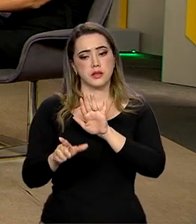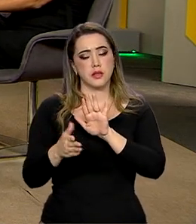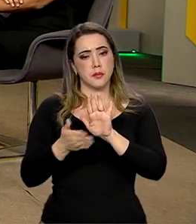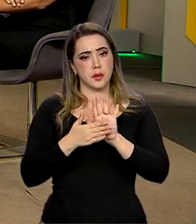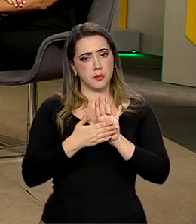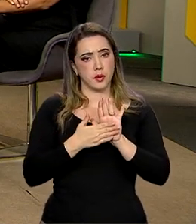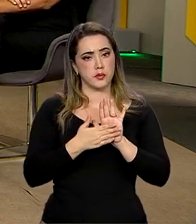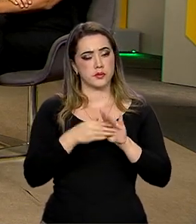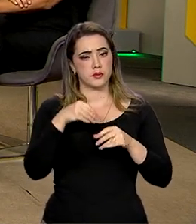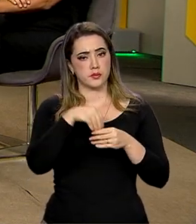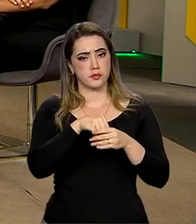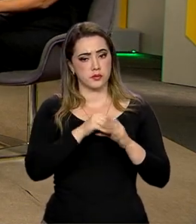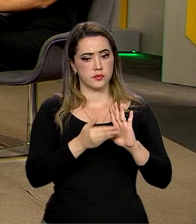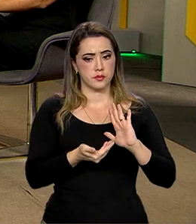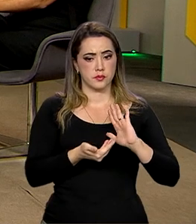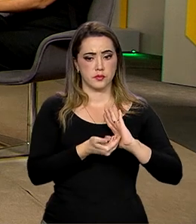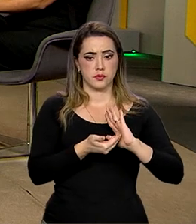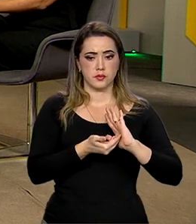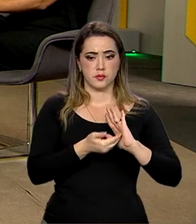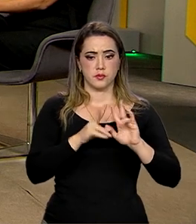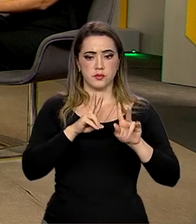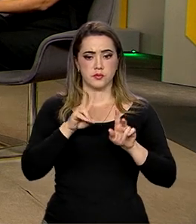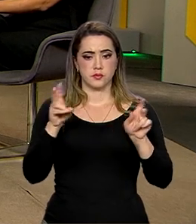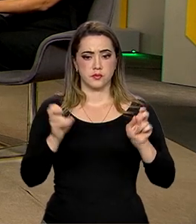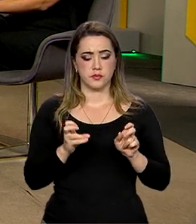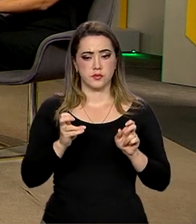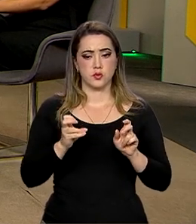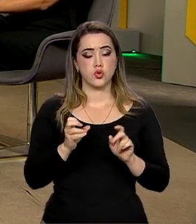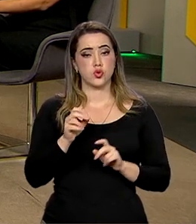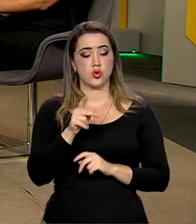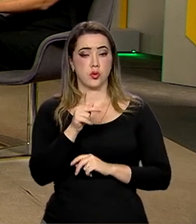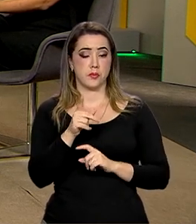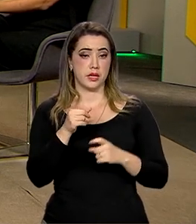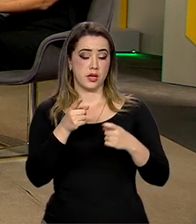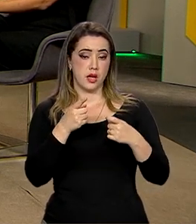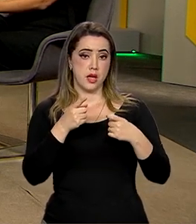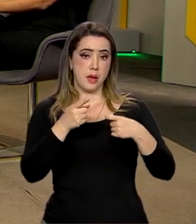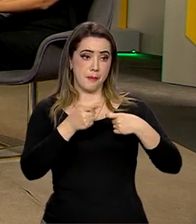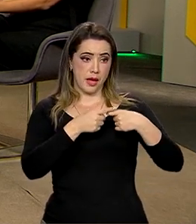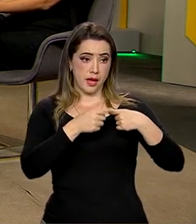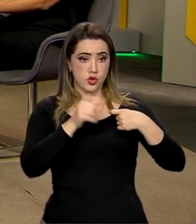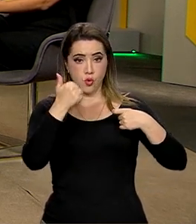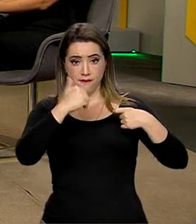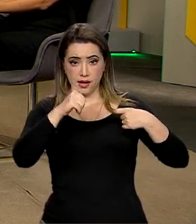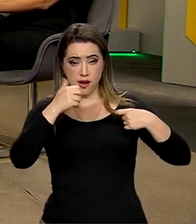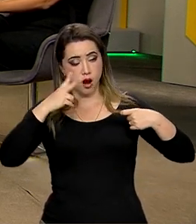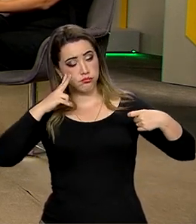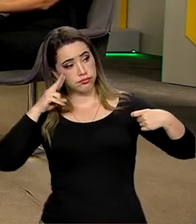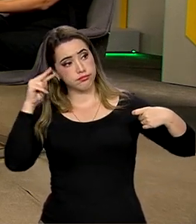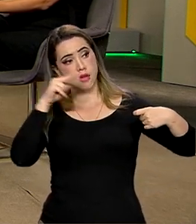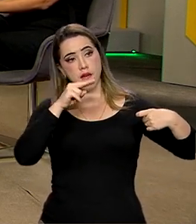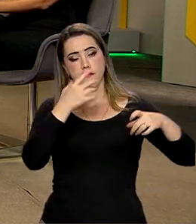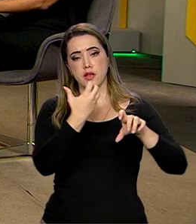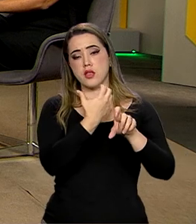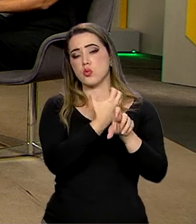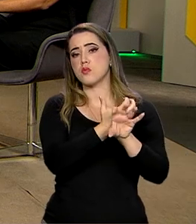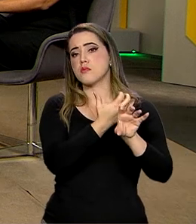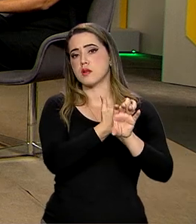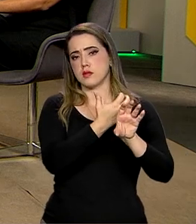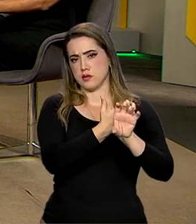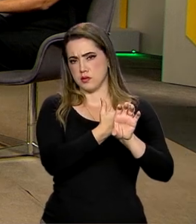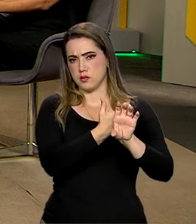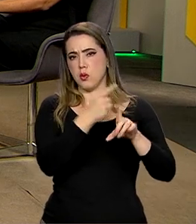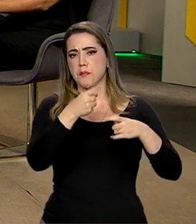tramitando na Câmara dos Deputados, sobre a perícia médica por telesaúde, né, online, via